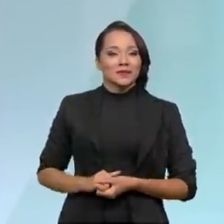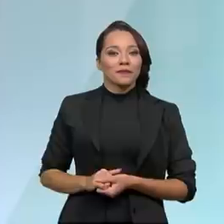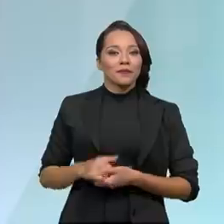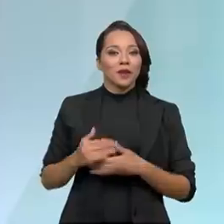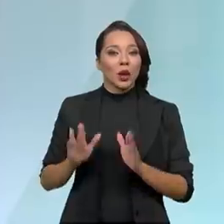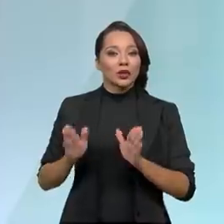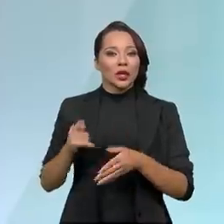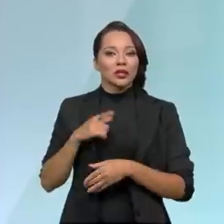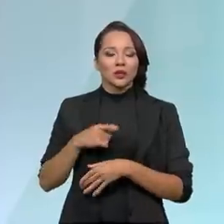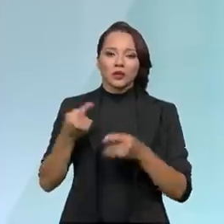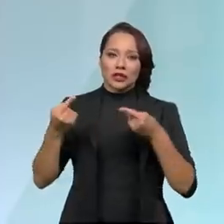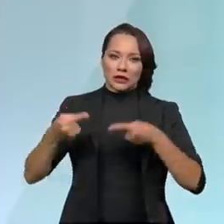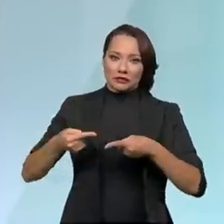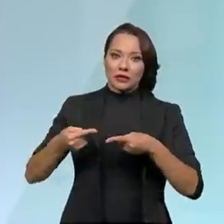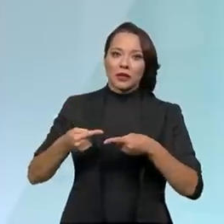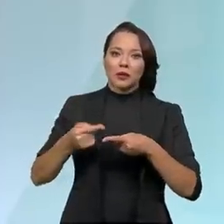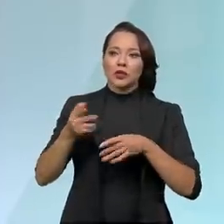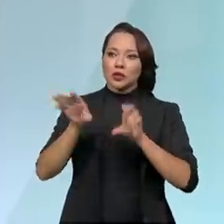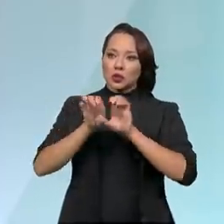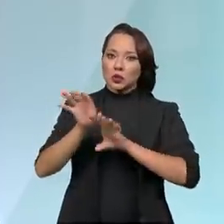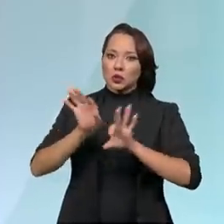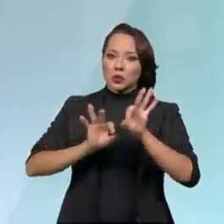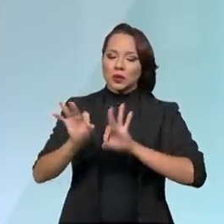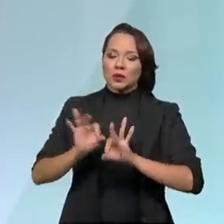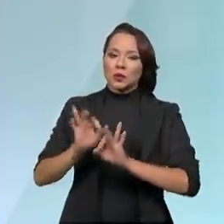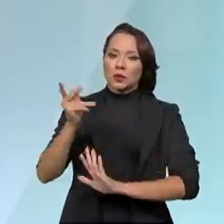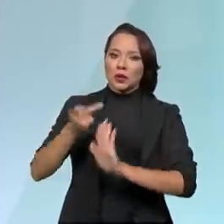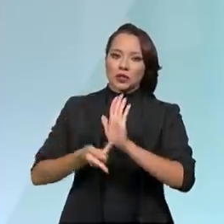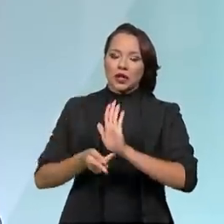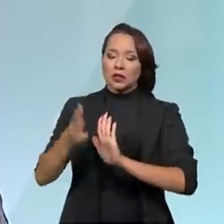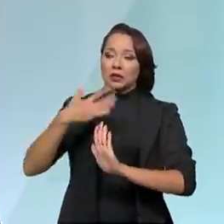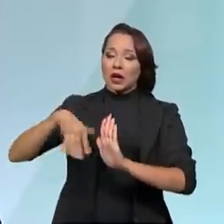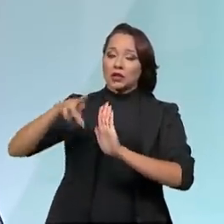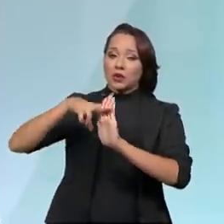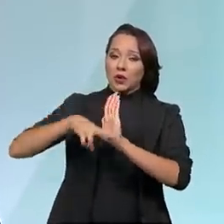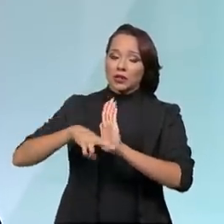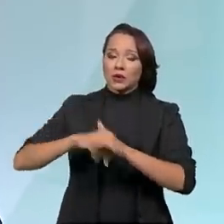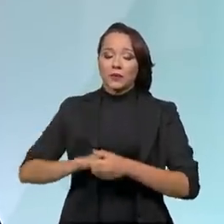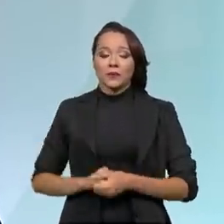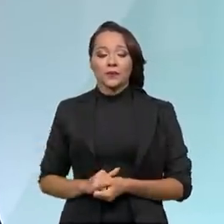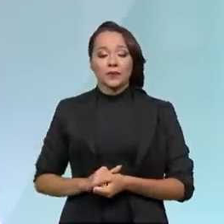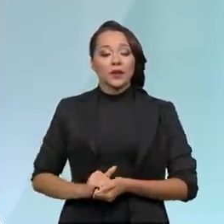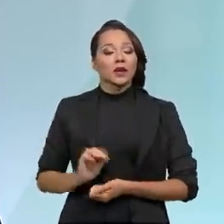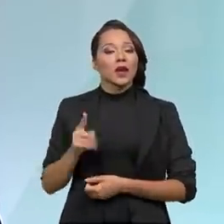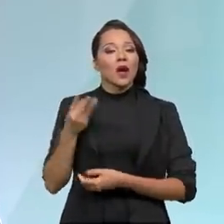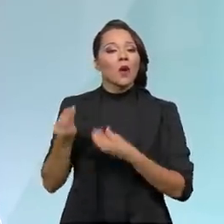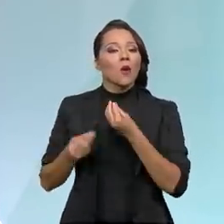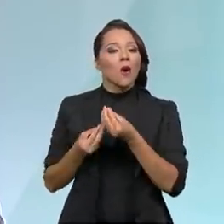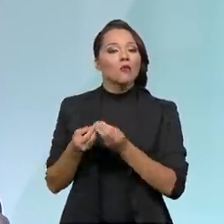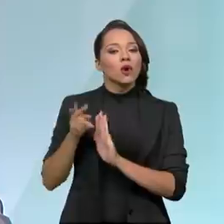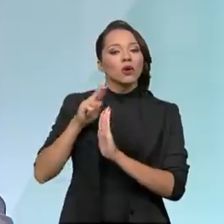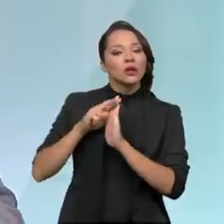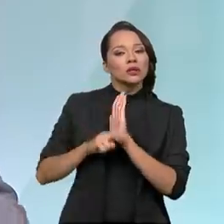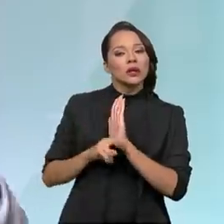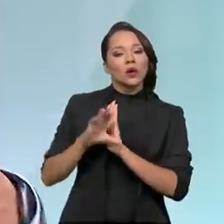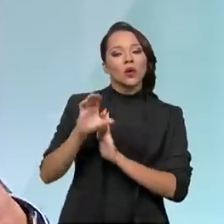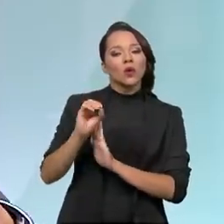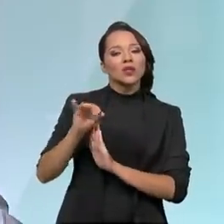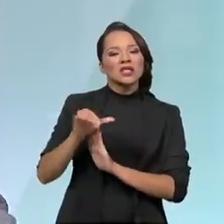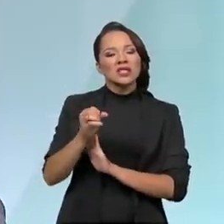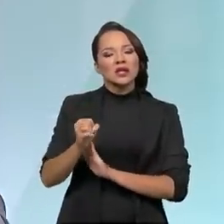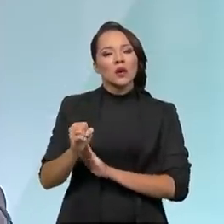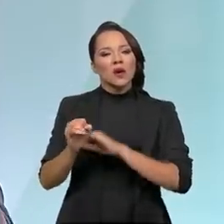Nós tínhamos um desafio em termos de estruturação de projetos do ponto de vista regulatório, que era como estruturar uma concessão, uma